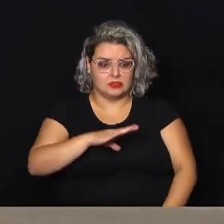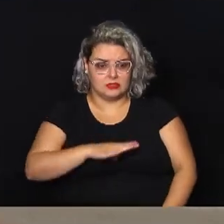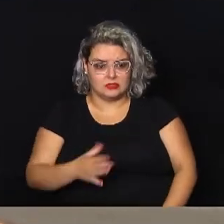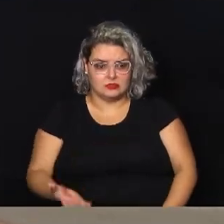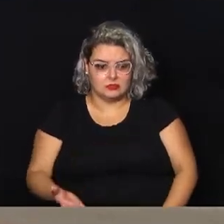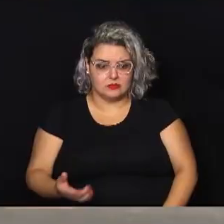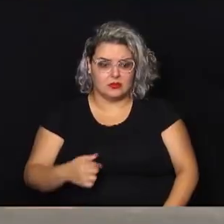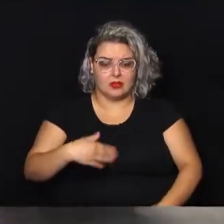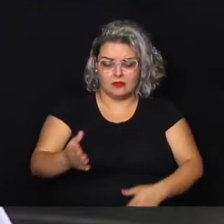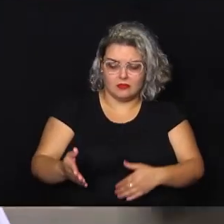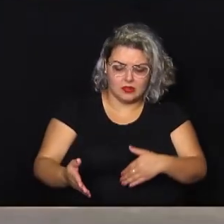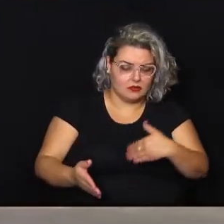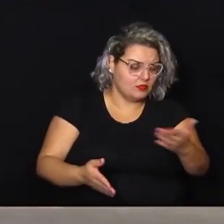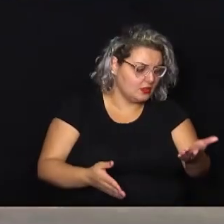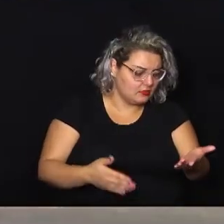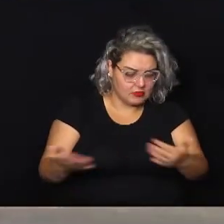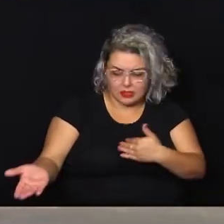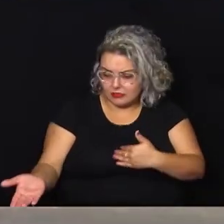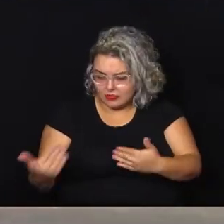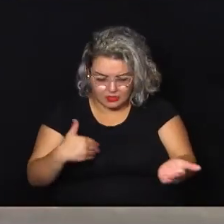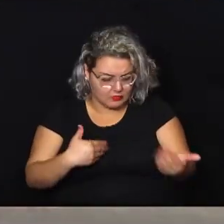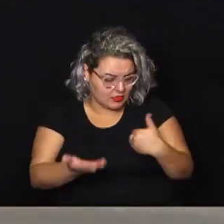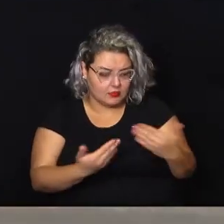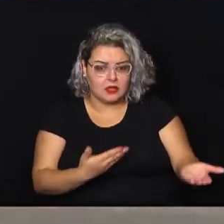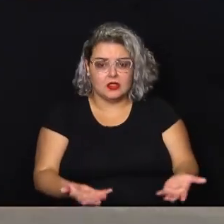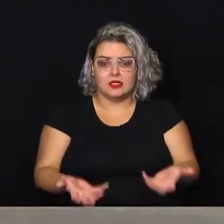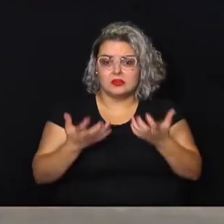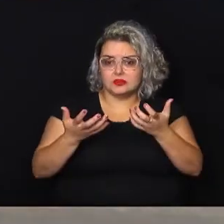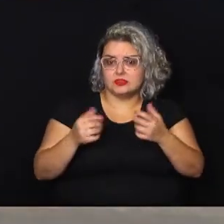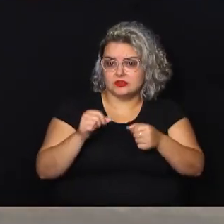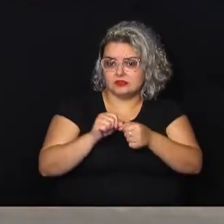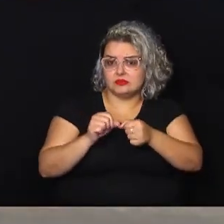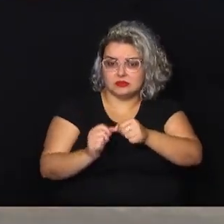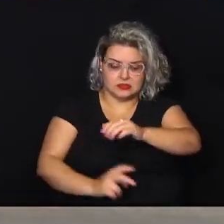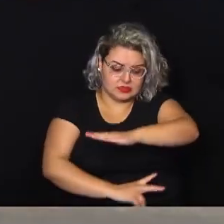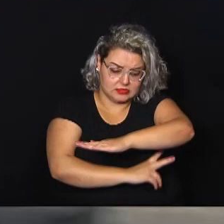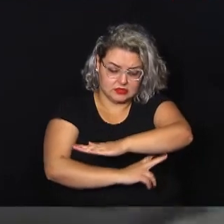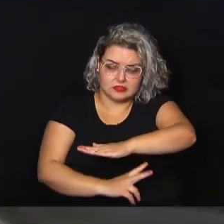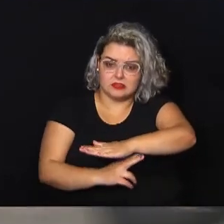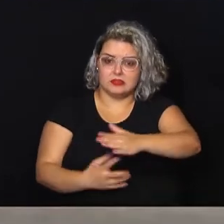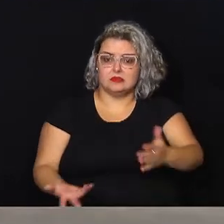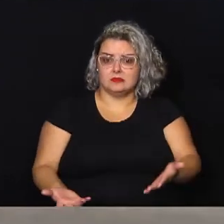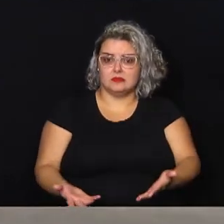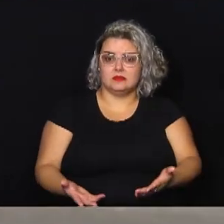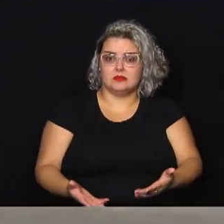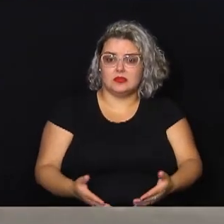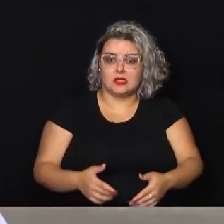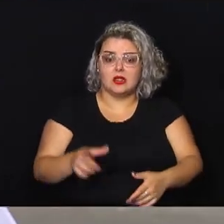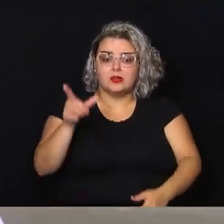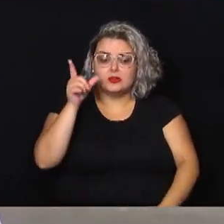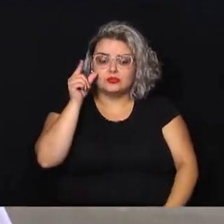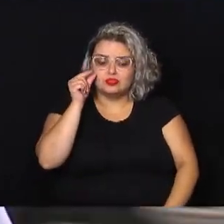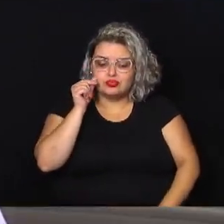um vai jogando para o outro. A gente queria tanto que eles fizessem essa ponte para desafogar, para evitar